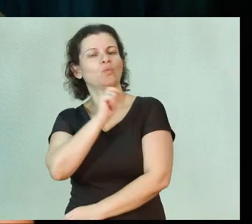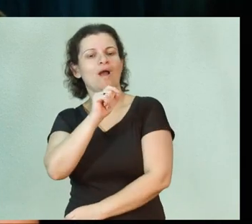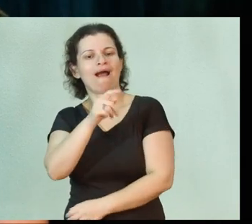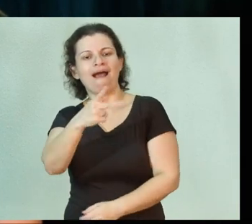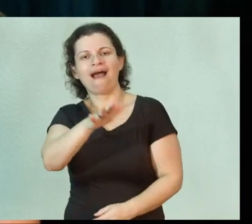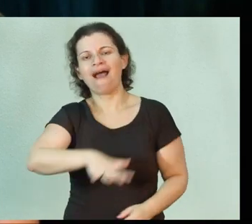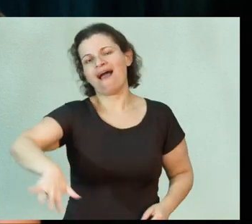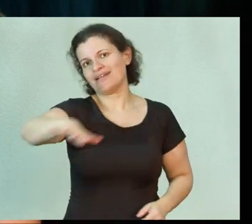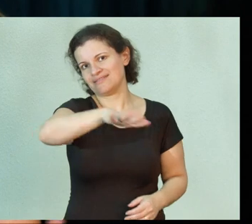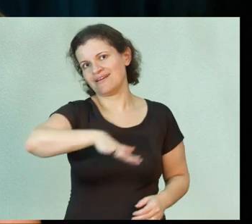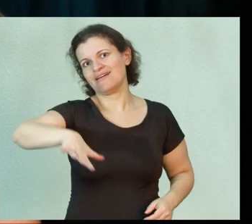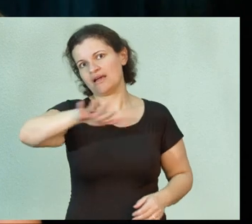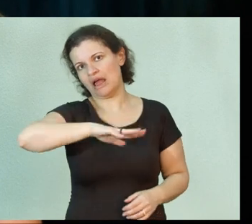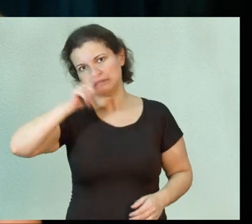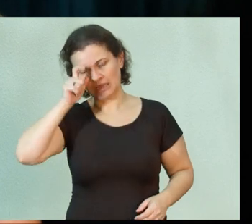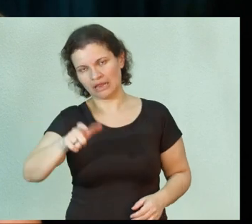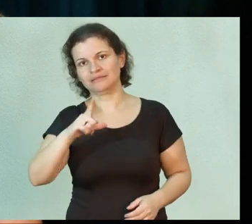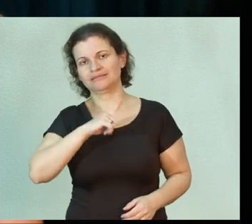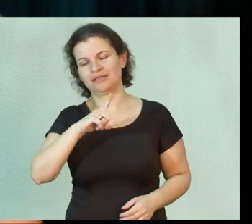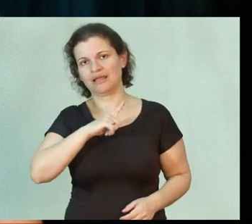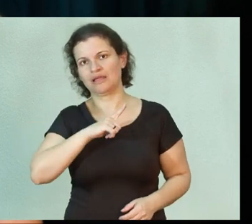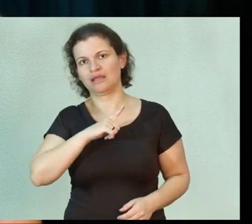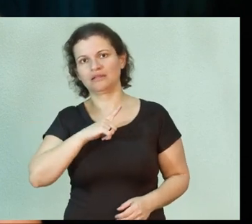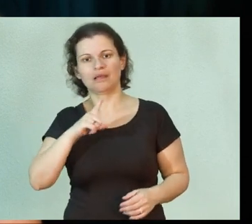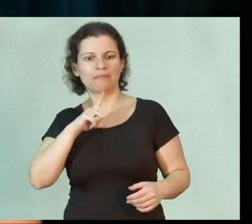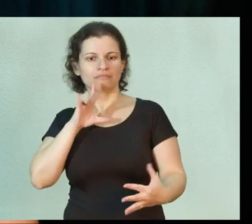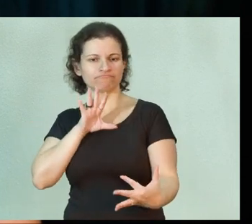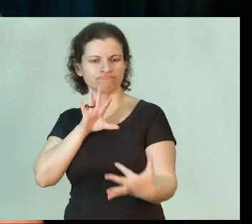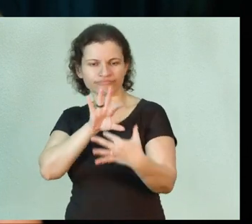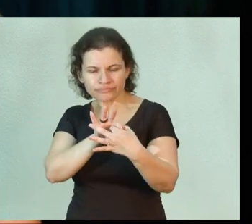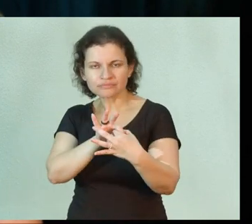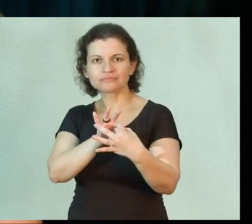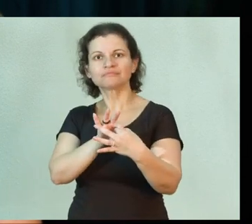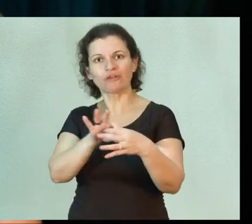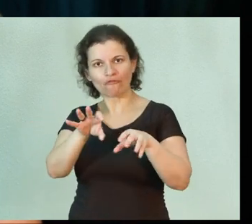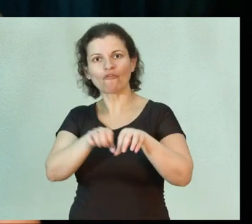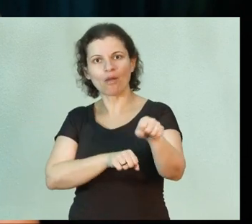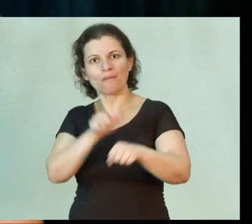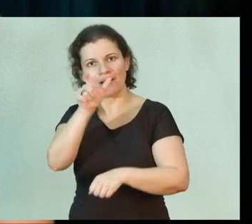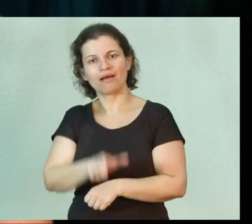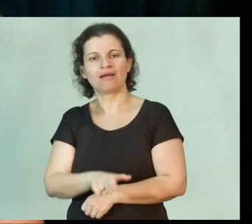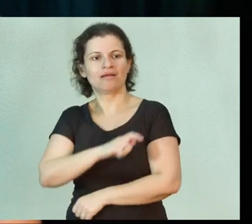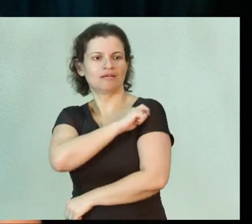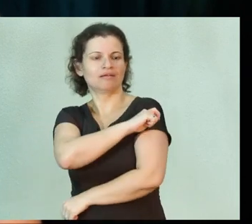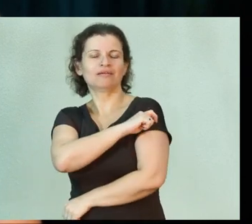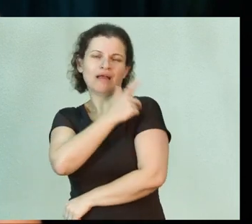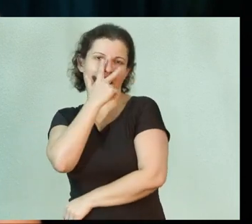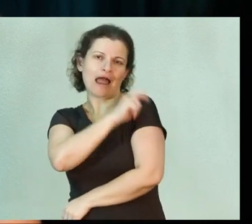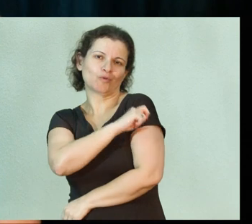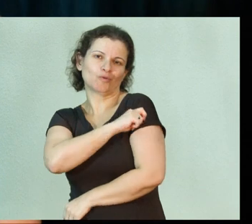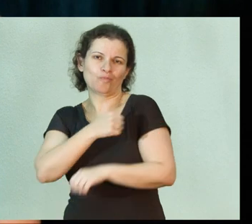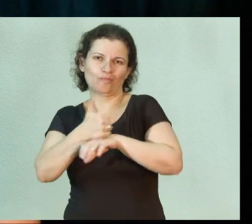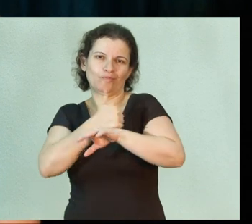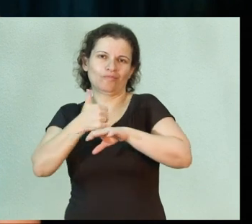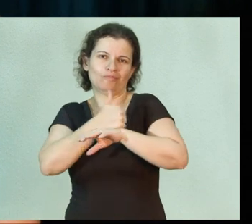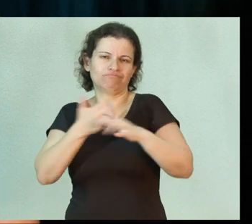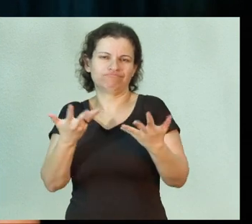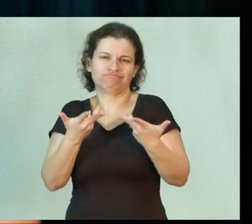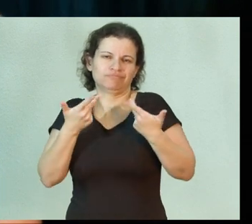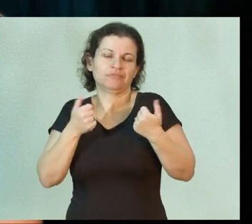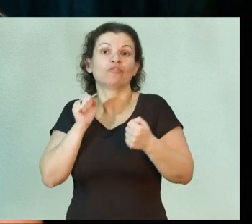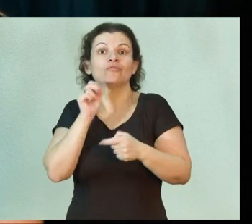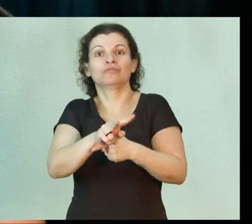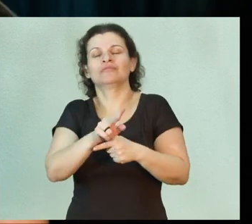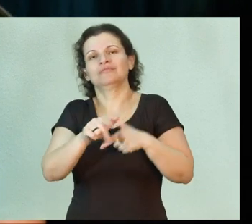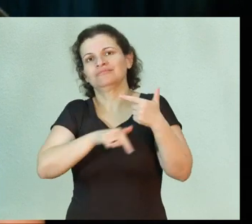suas áreas de interesse e identificação, formando um profissional de excelência para o mercado de trabalho.